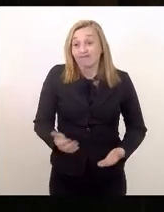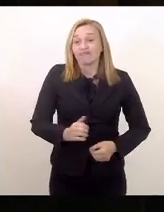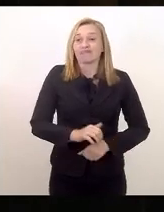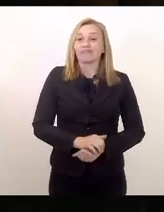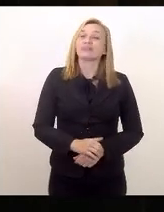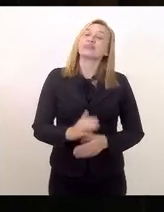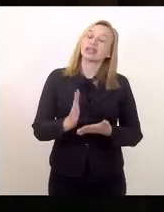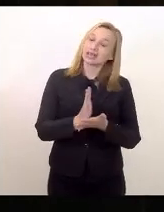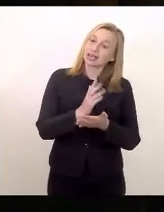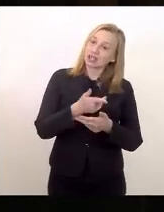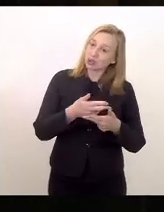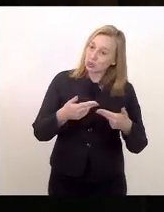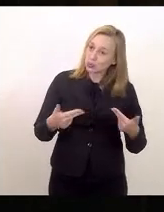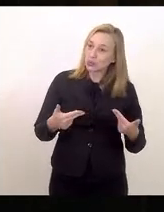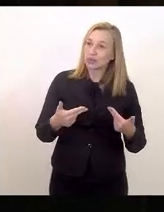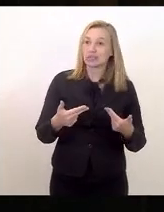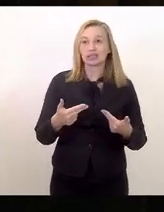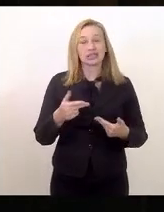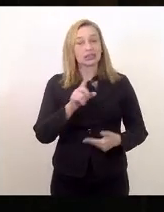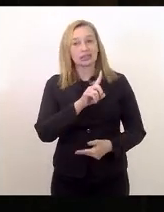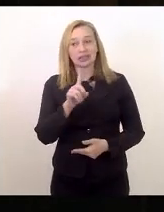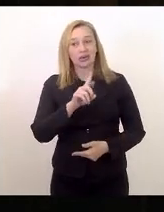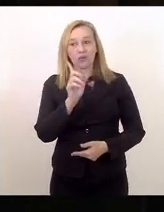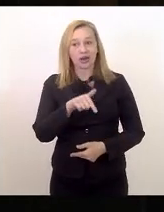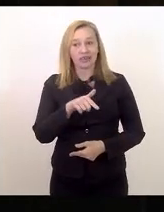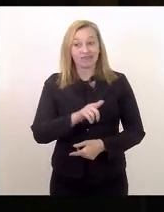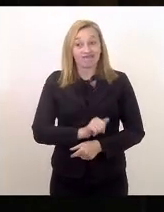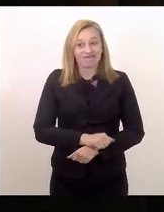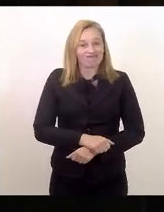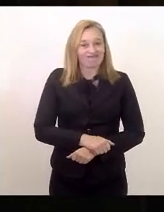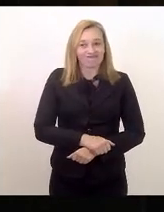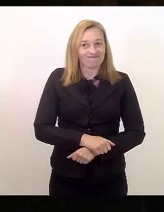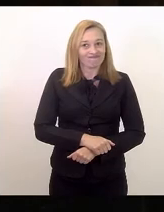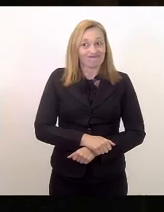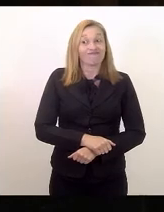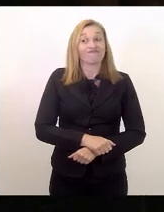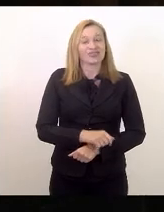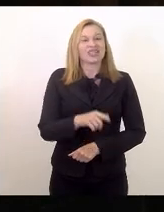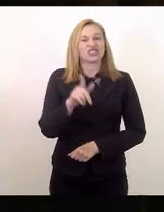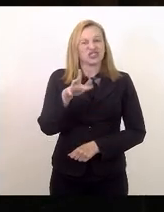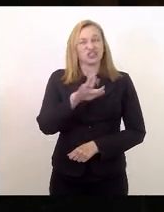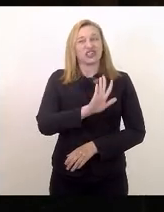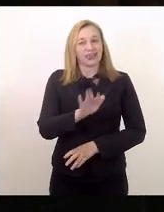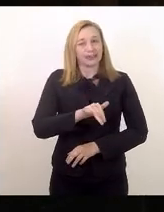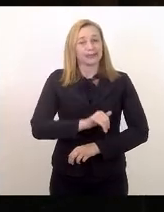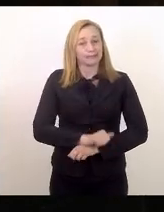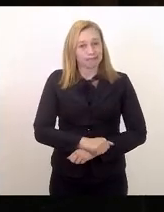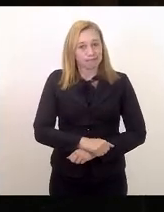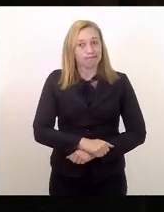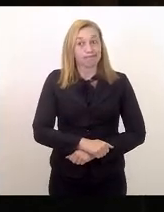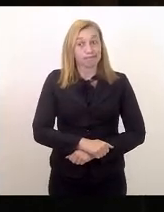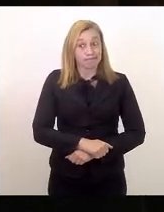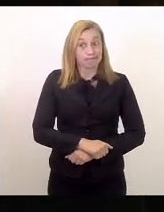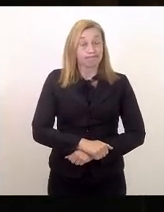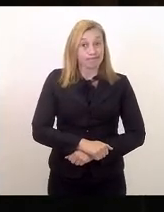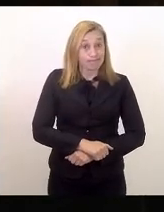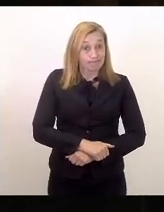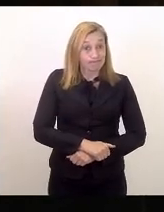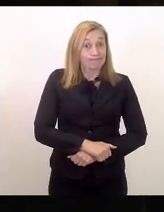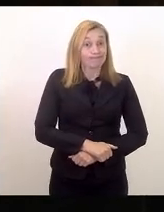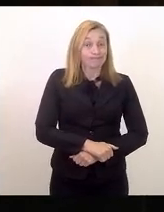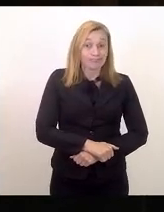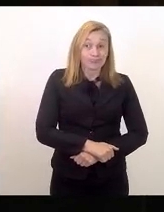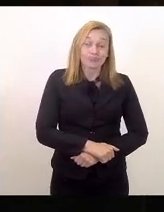as coisas não são assim. As coisas não são assim. se